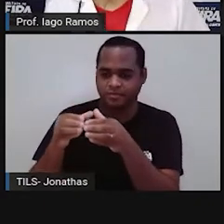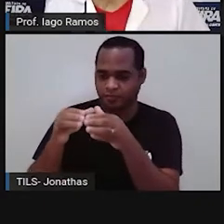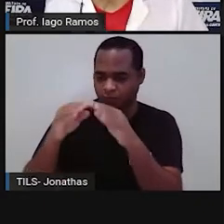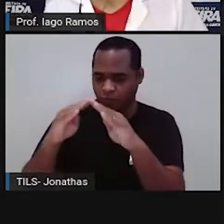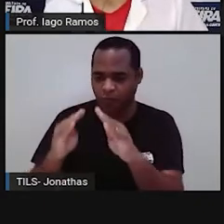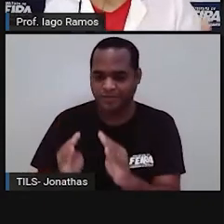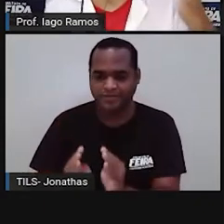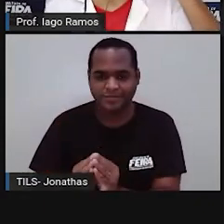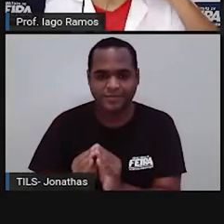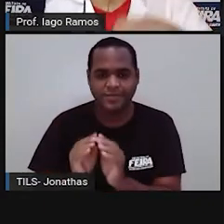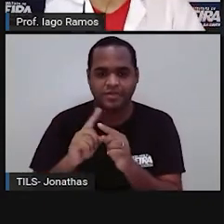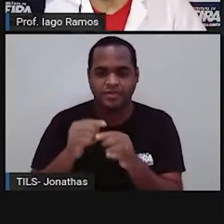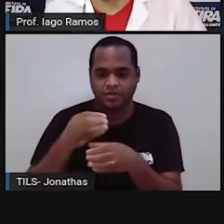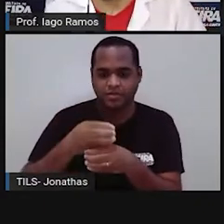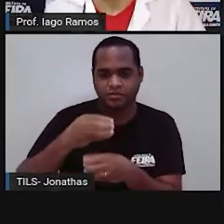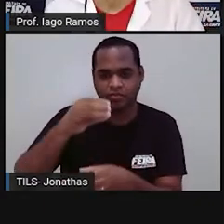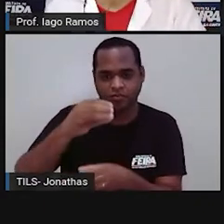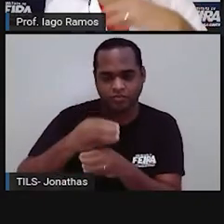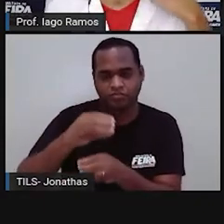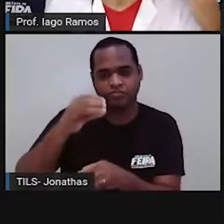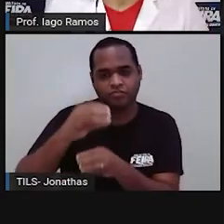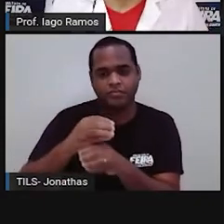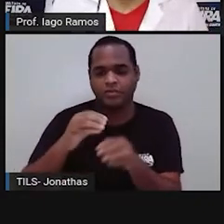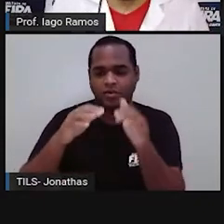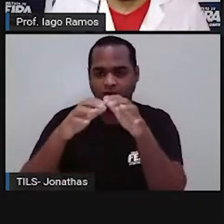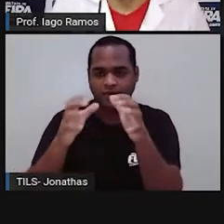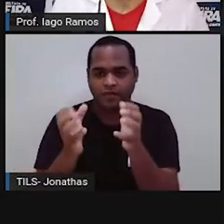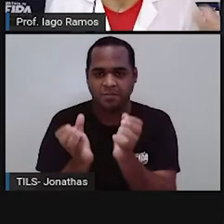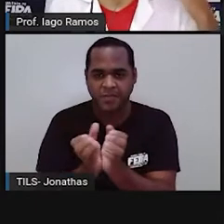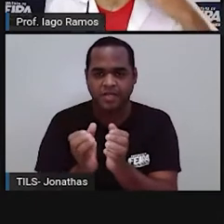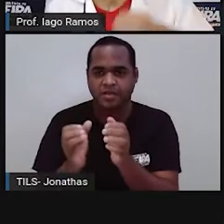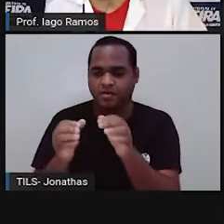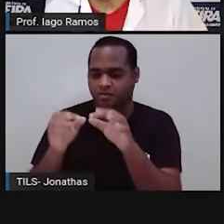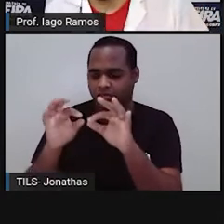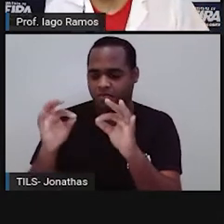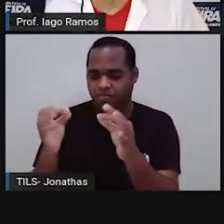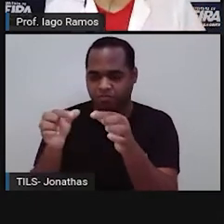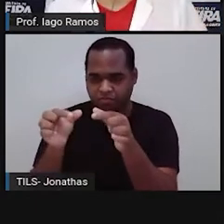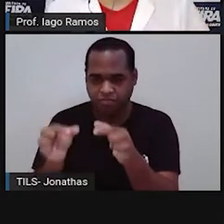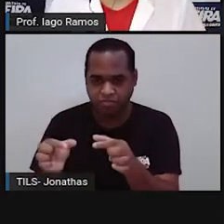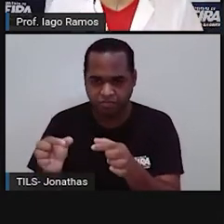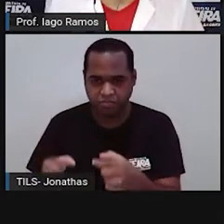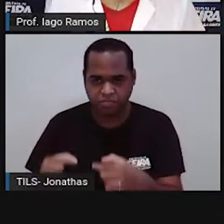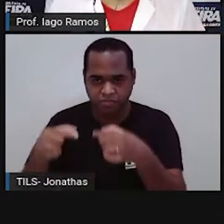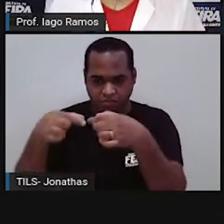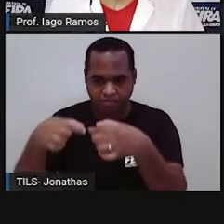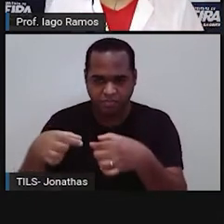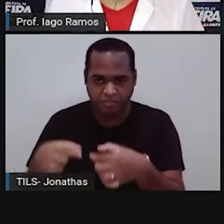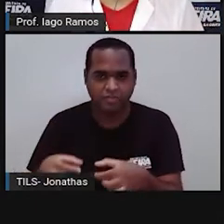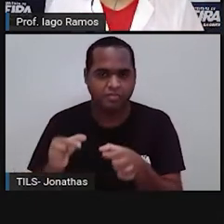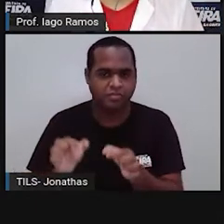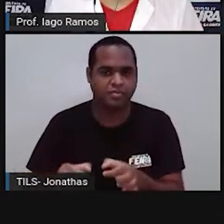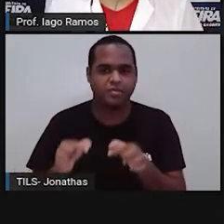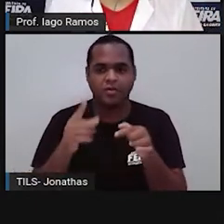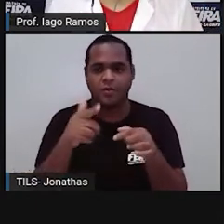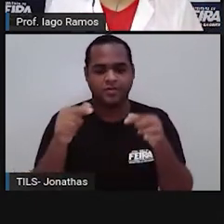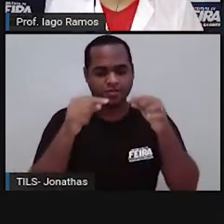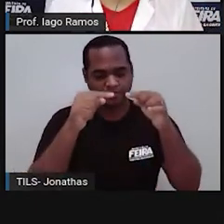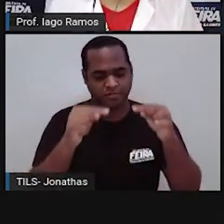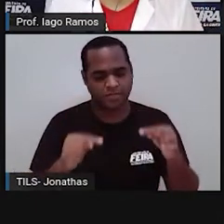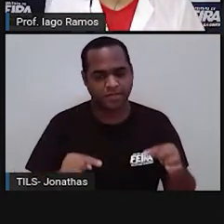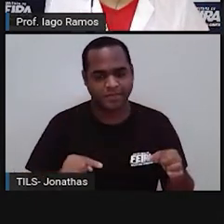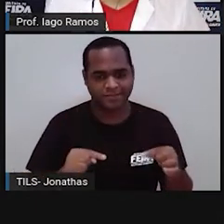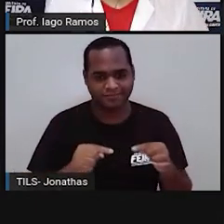cilindro, a esfera, os prismas, as pirâmides, né? Tudo isso aí é sólido